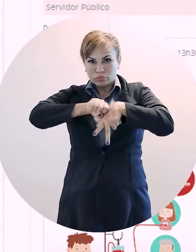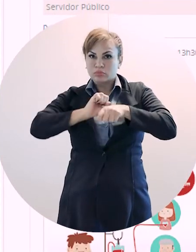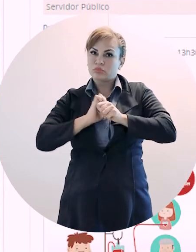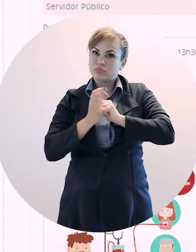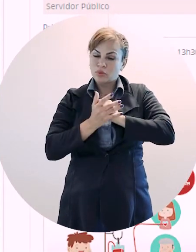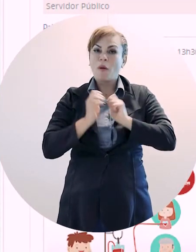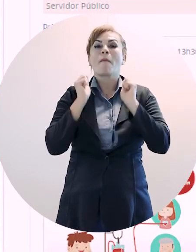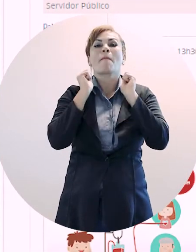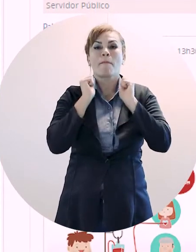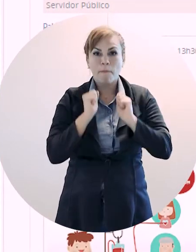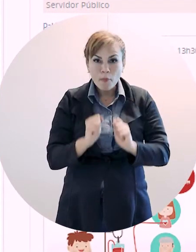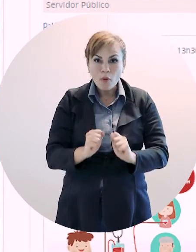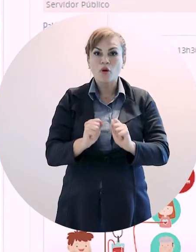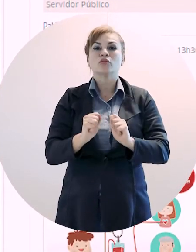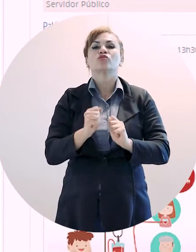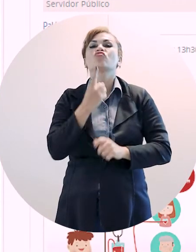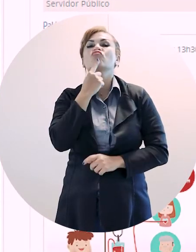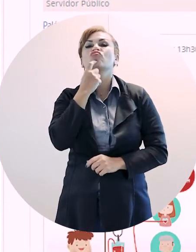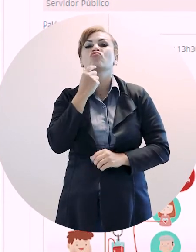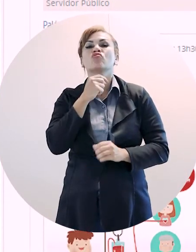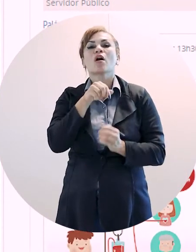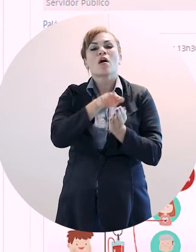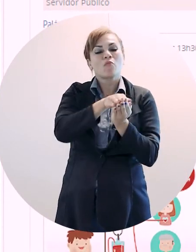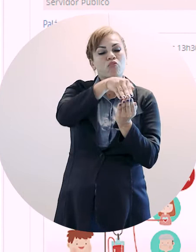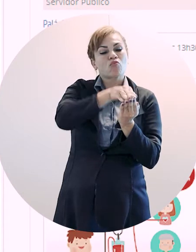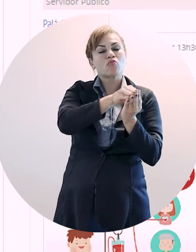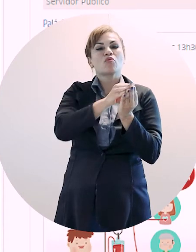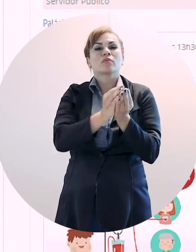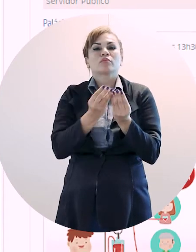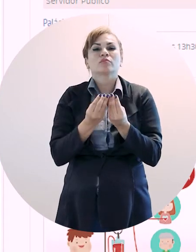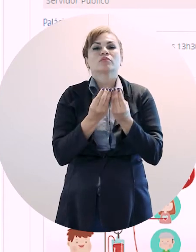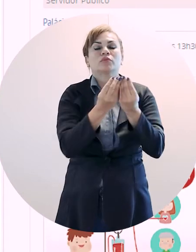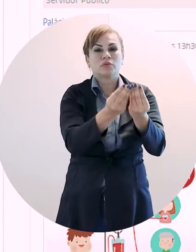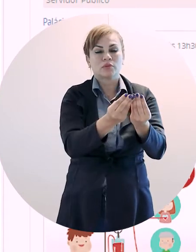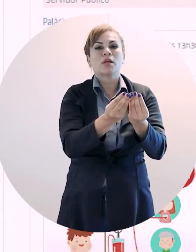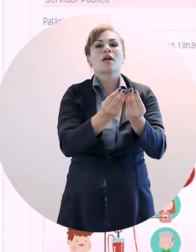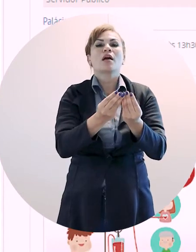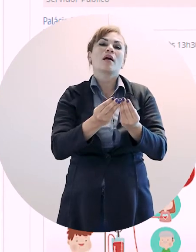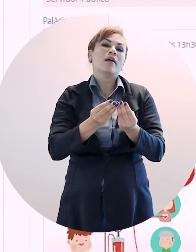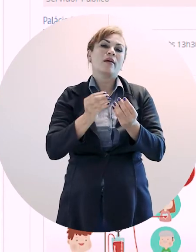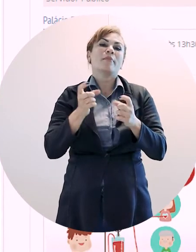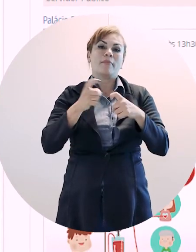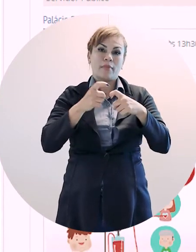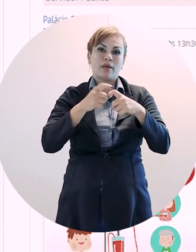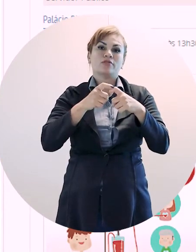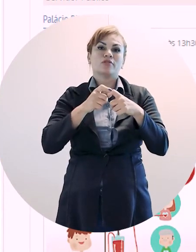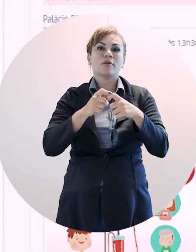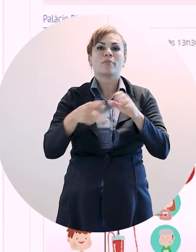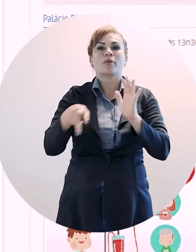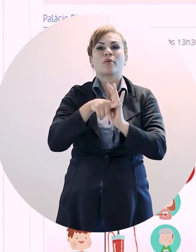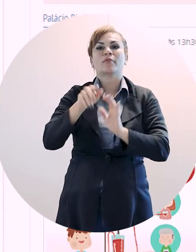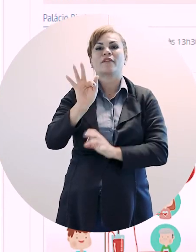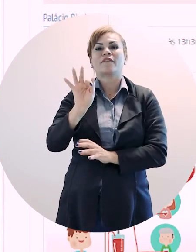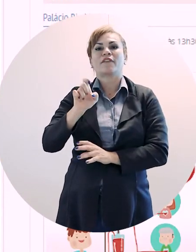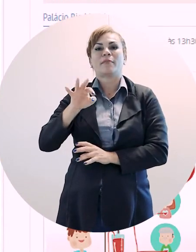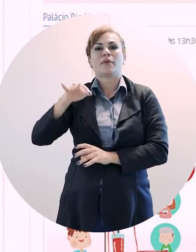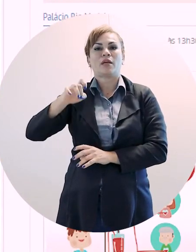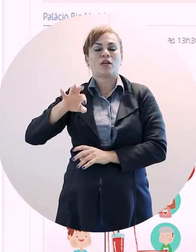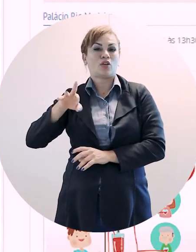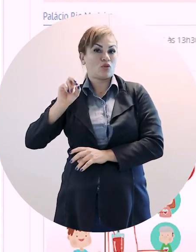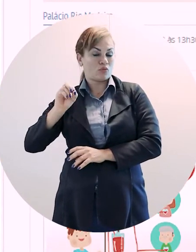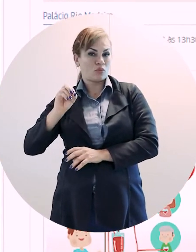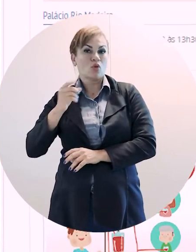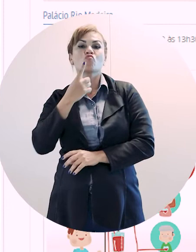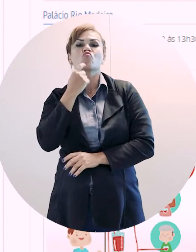-19 podem doar sangue após 30 dias, explica a especialista da Femiron. O estoque de bolsas de sangue continua baixo.